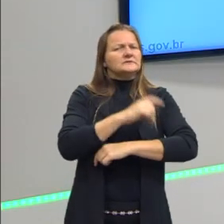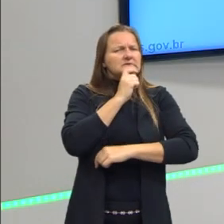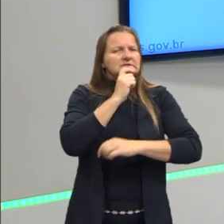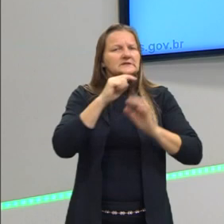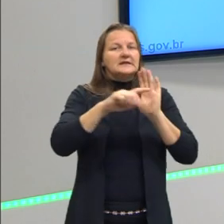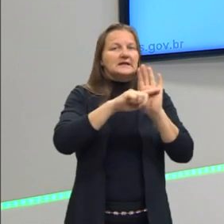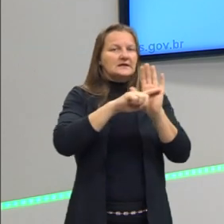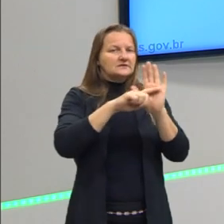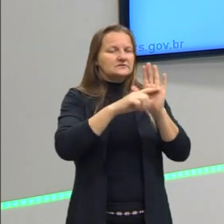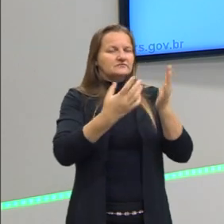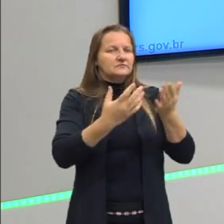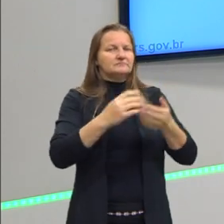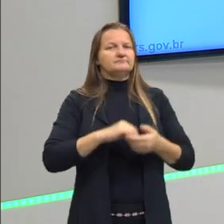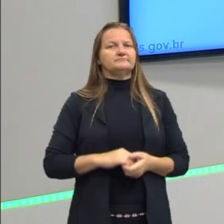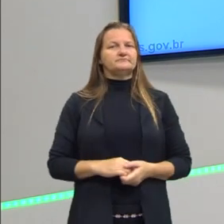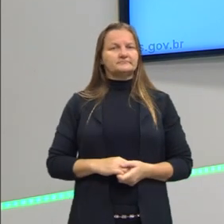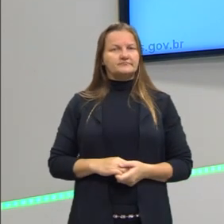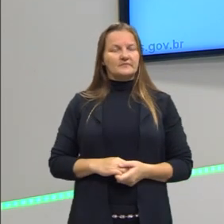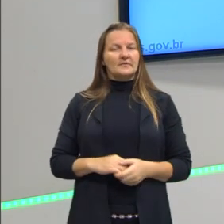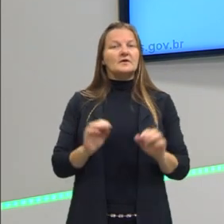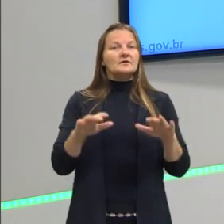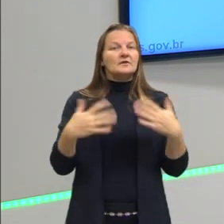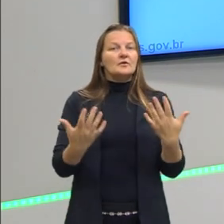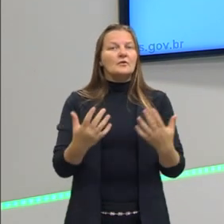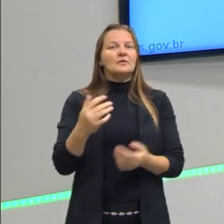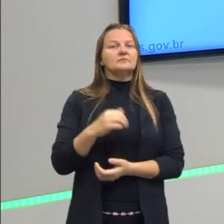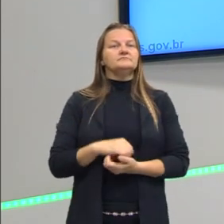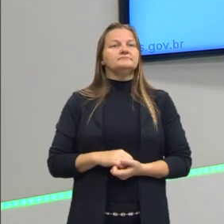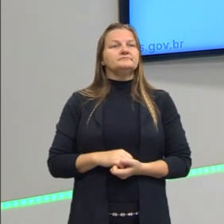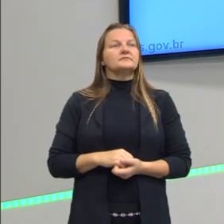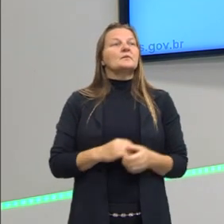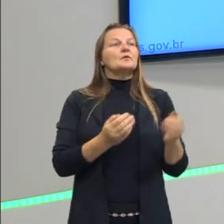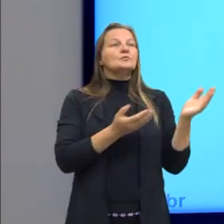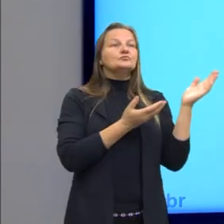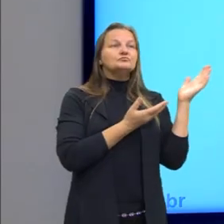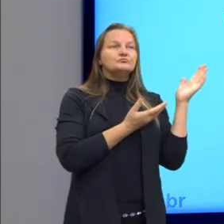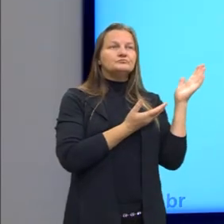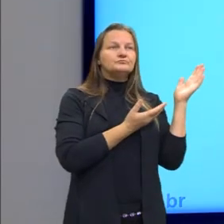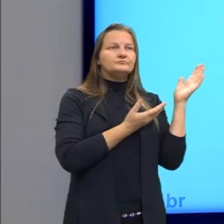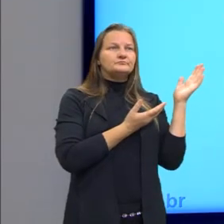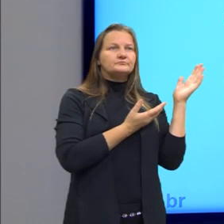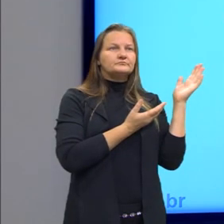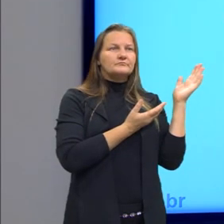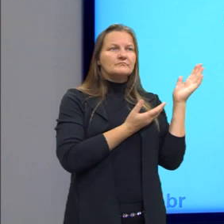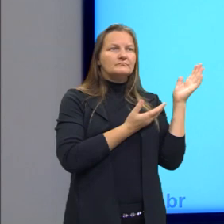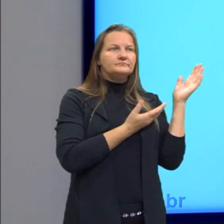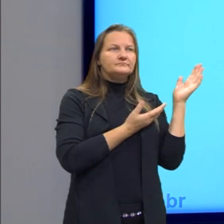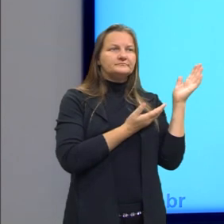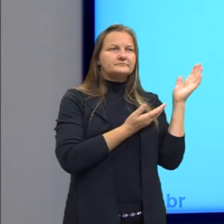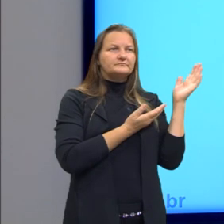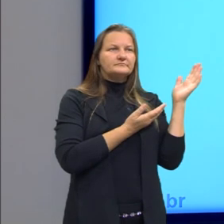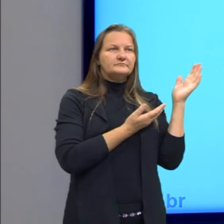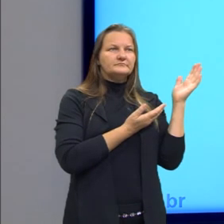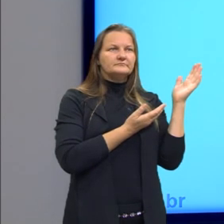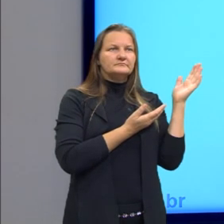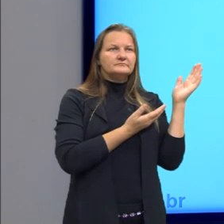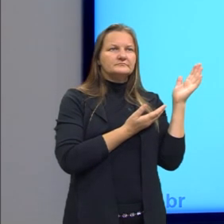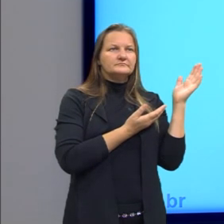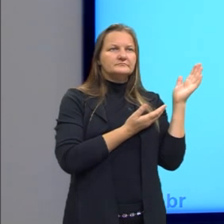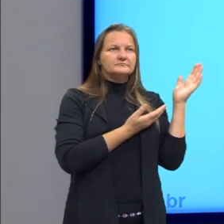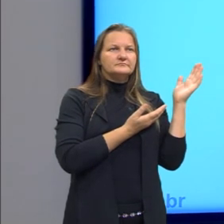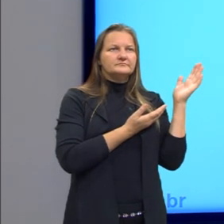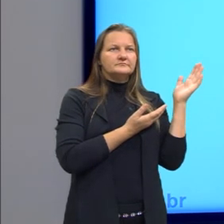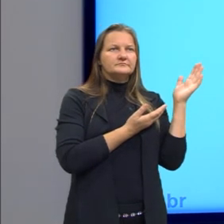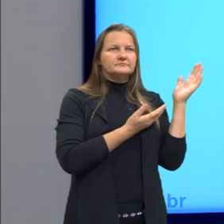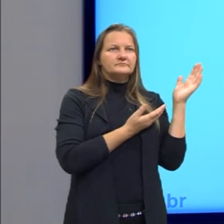temperatura negativa. Então, o que ocorre? A gente, verificando as nossas propriedades,